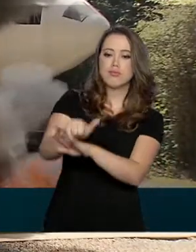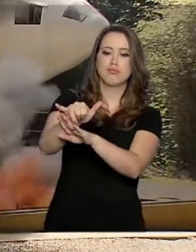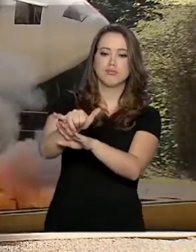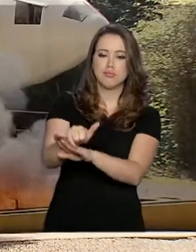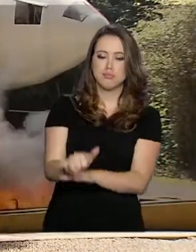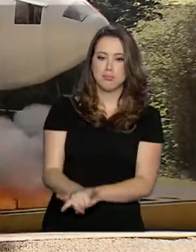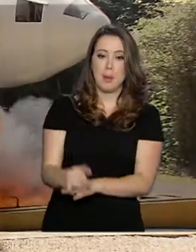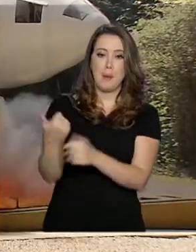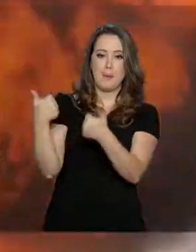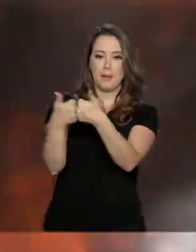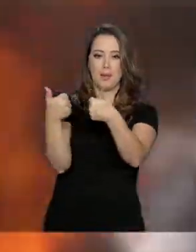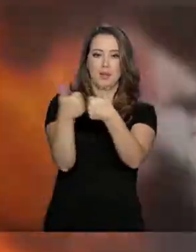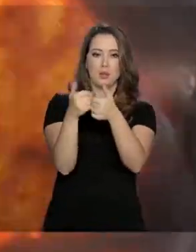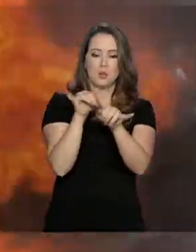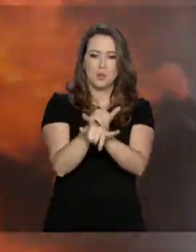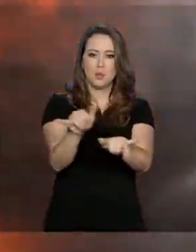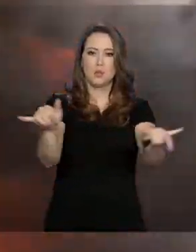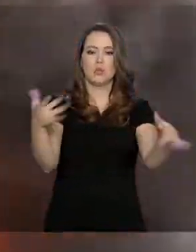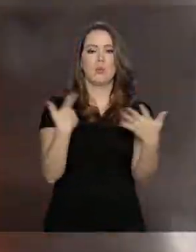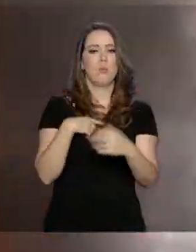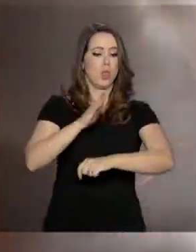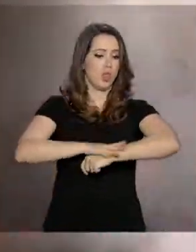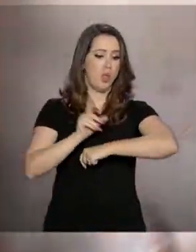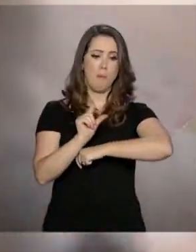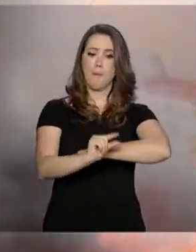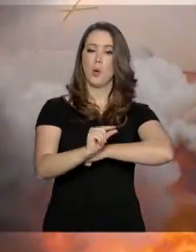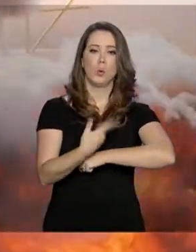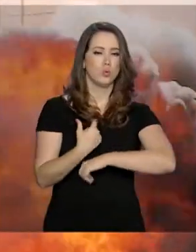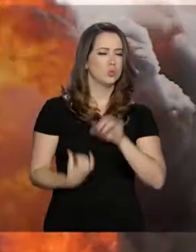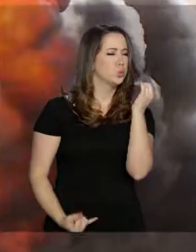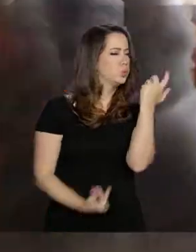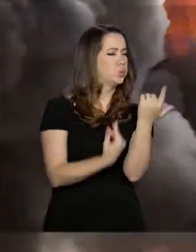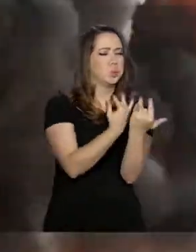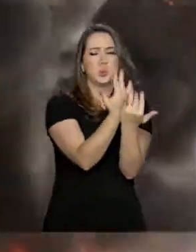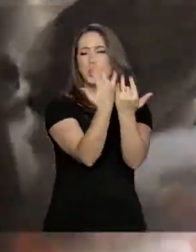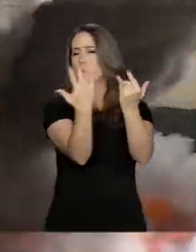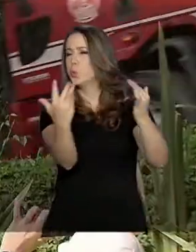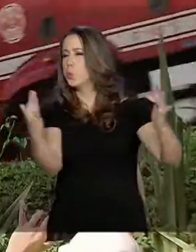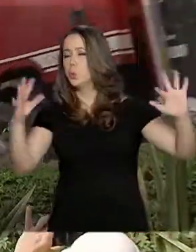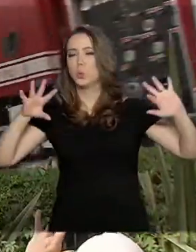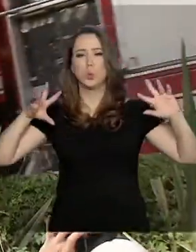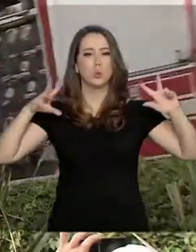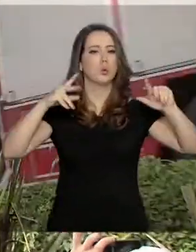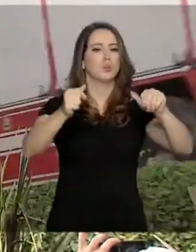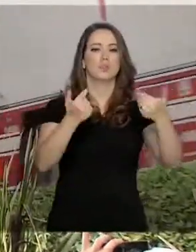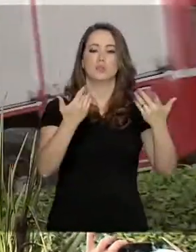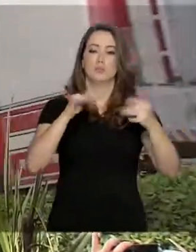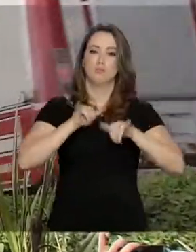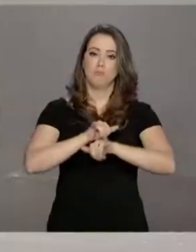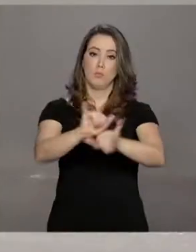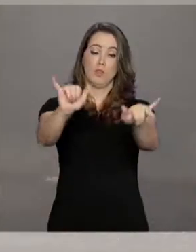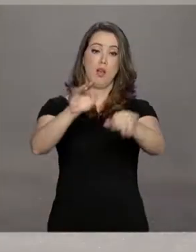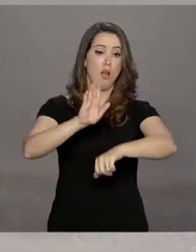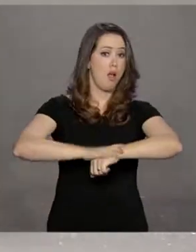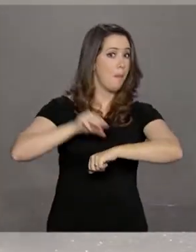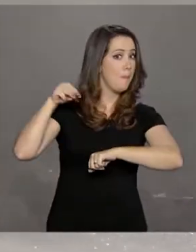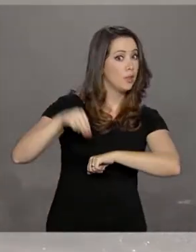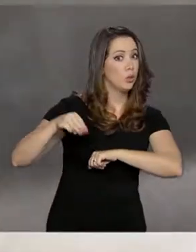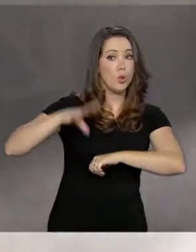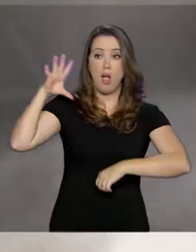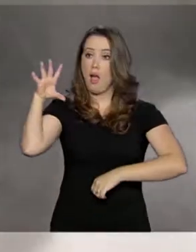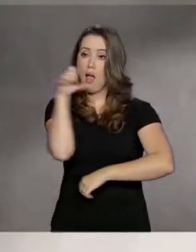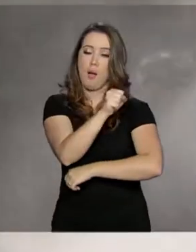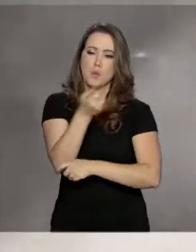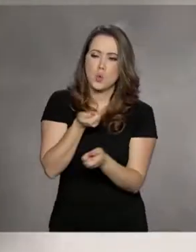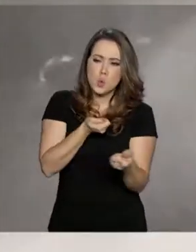aeroporto de Guarulhos. Em pouco tempo, as chamas consomem toda a aeronave. Em minutos, os bombeiros chegam para